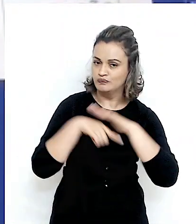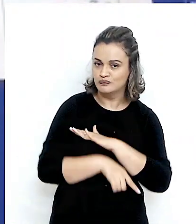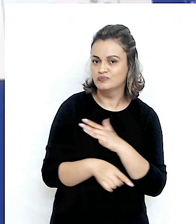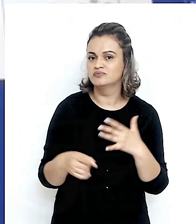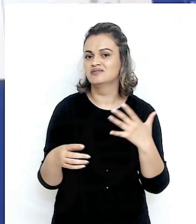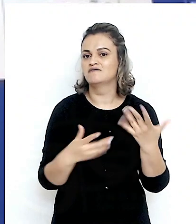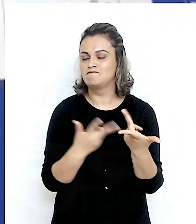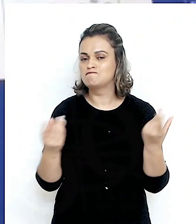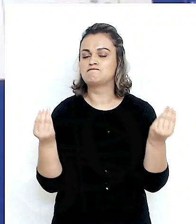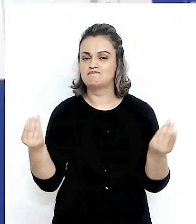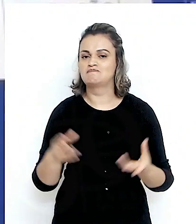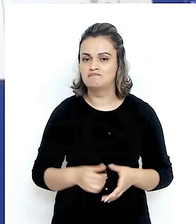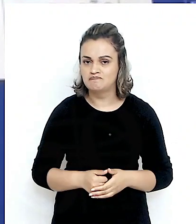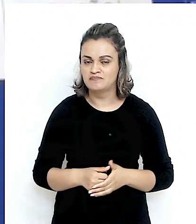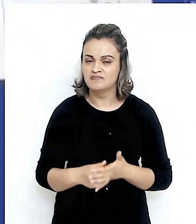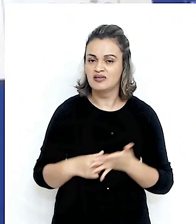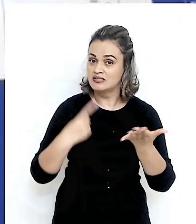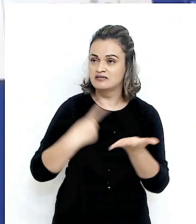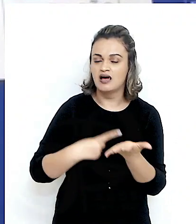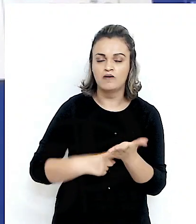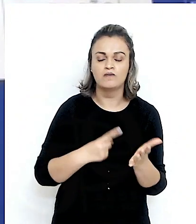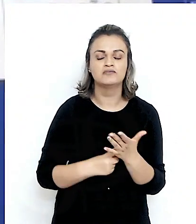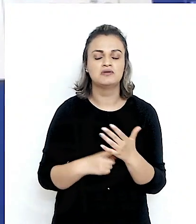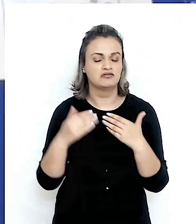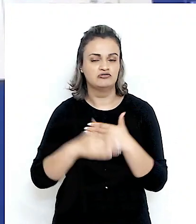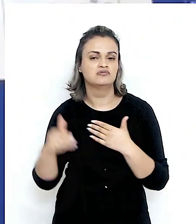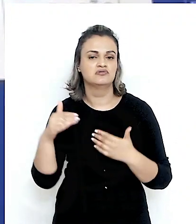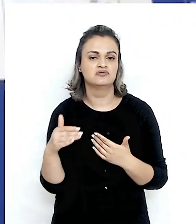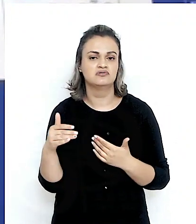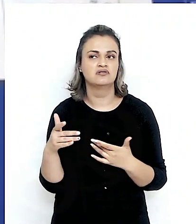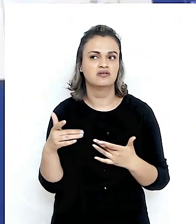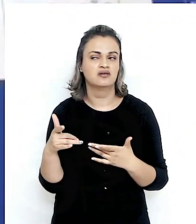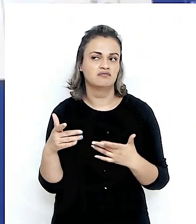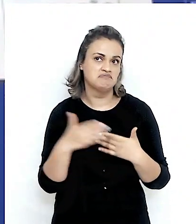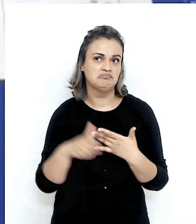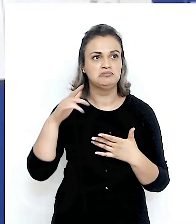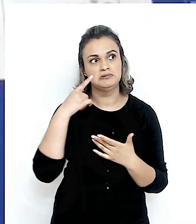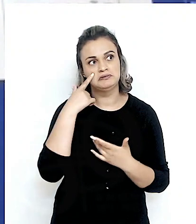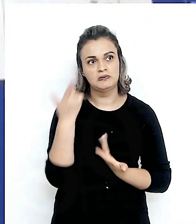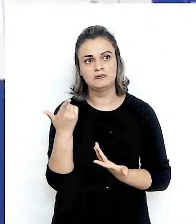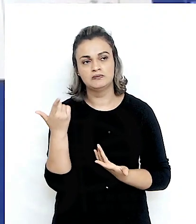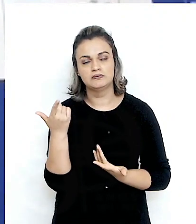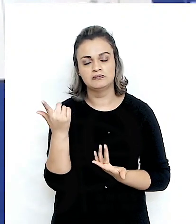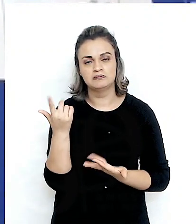acordos, que certamente redesenham a